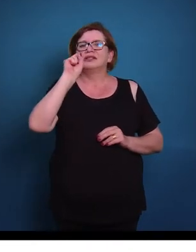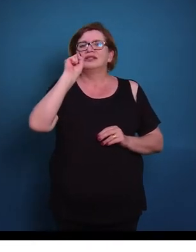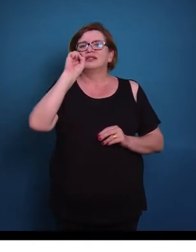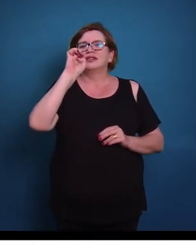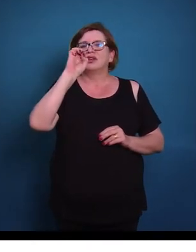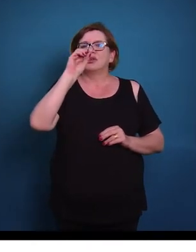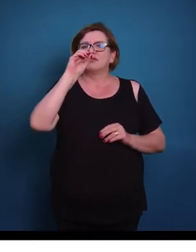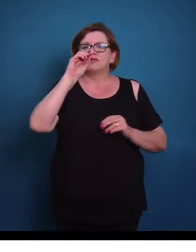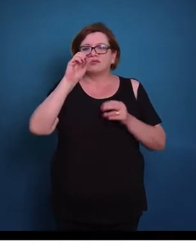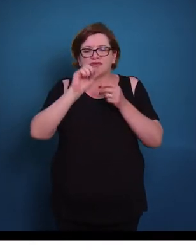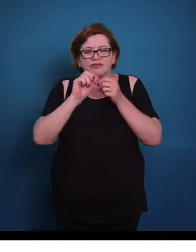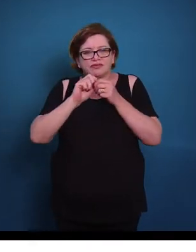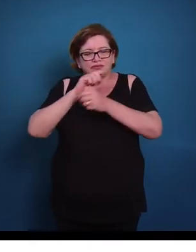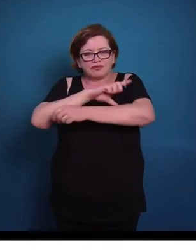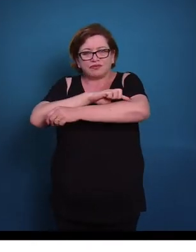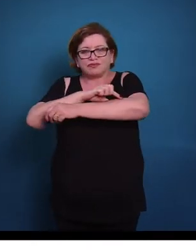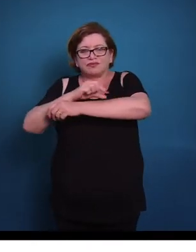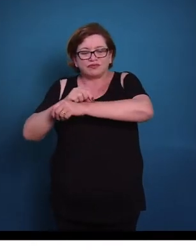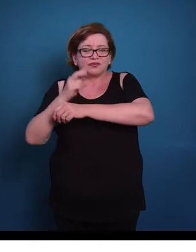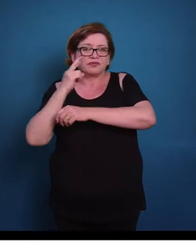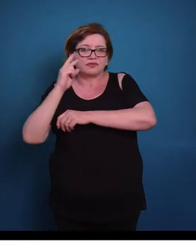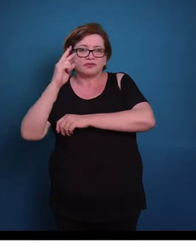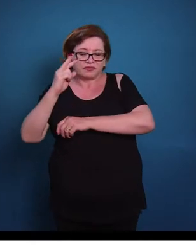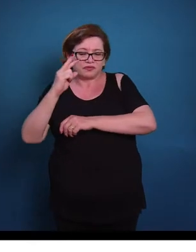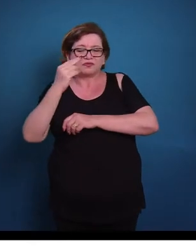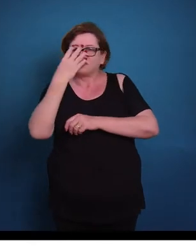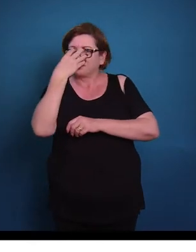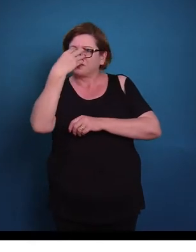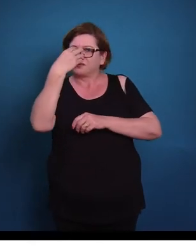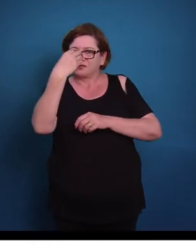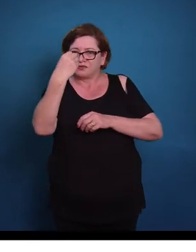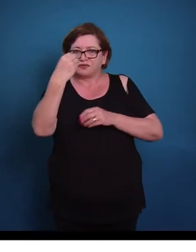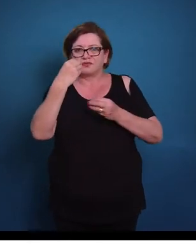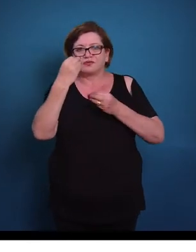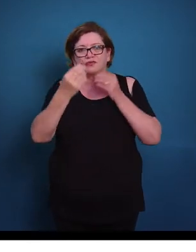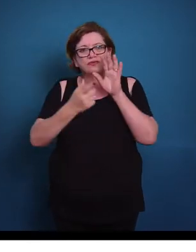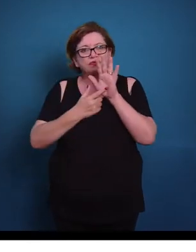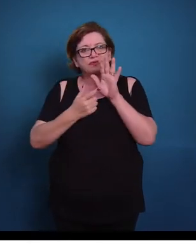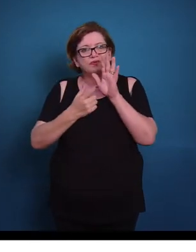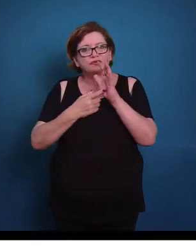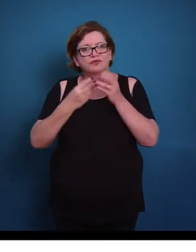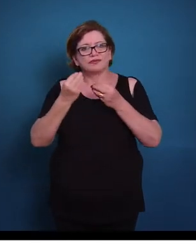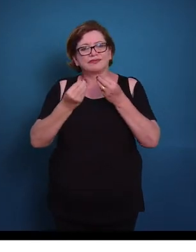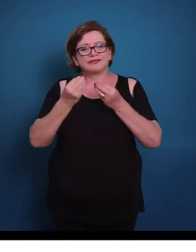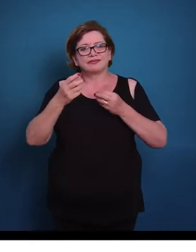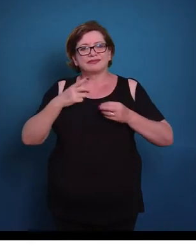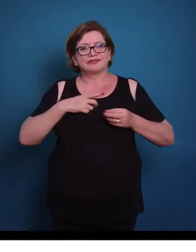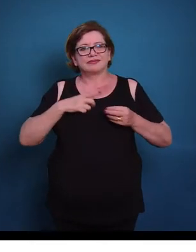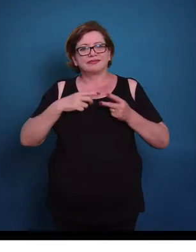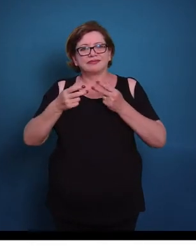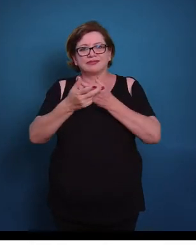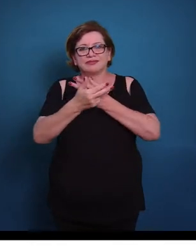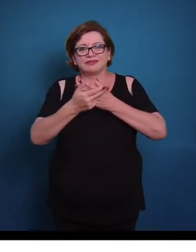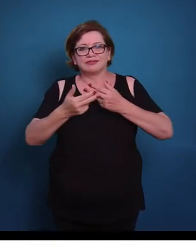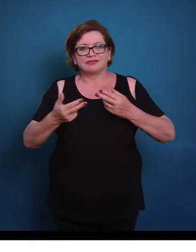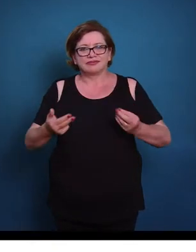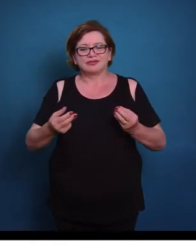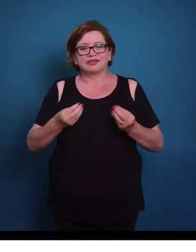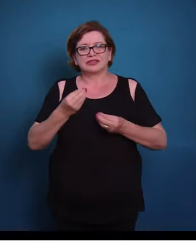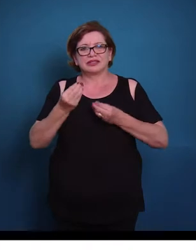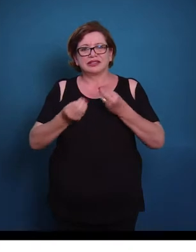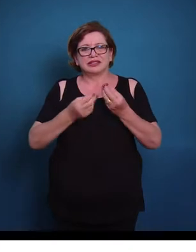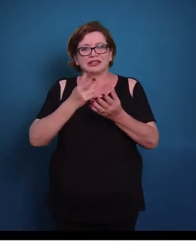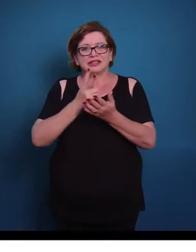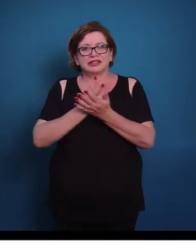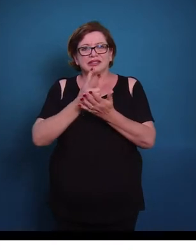nós temos a foto de um corte histológico mostrando as fibras. Então note aqui que nós temos várias fibras. Em volta